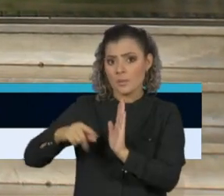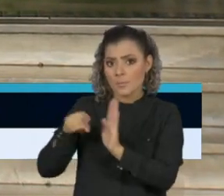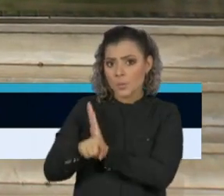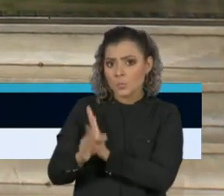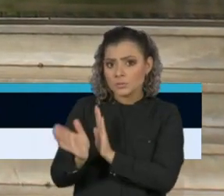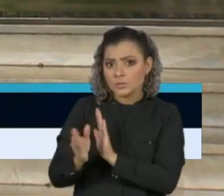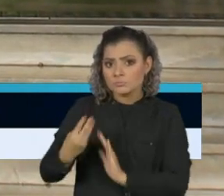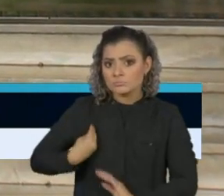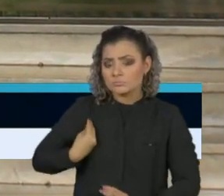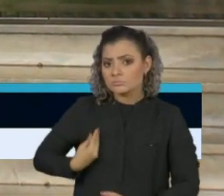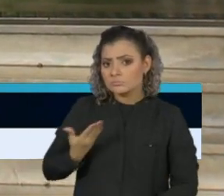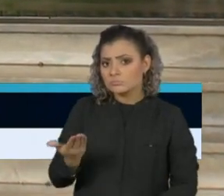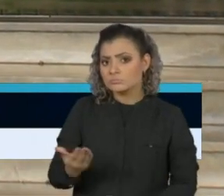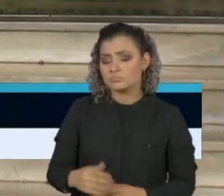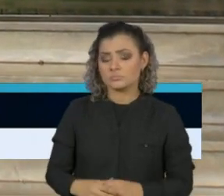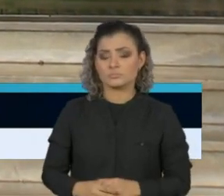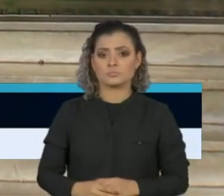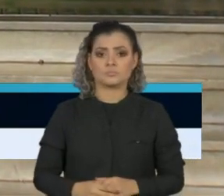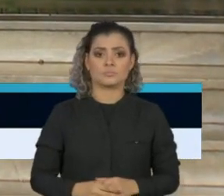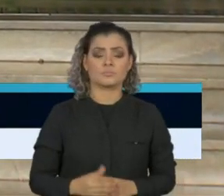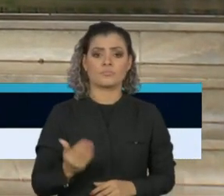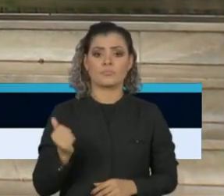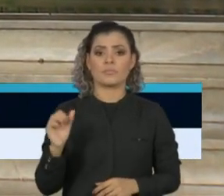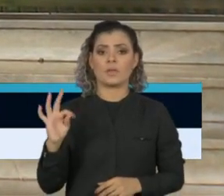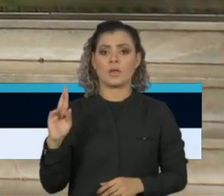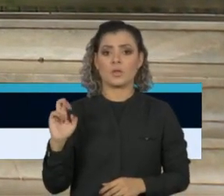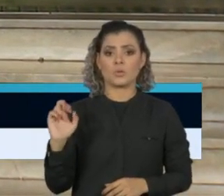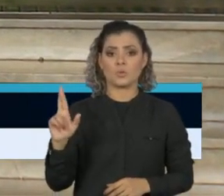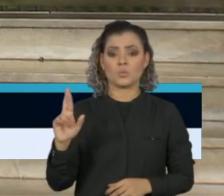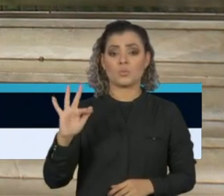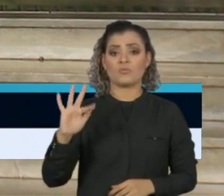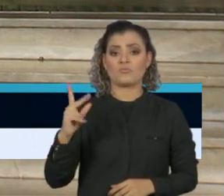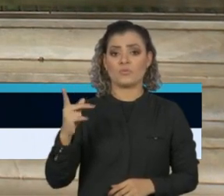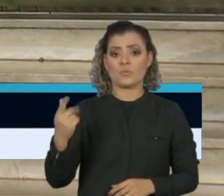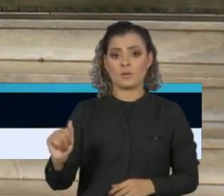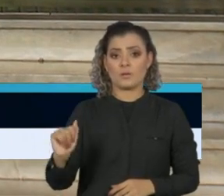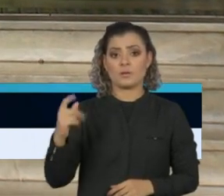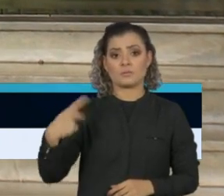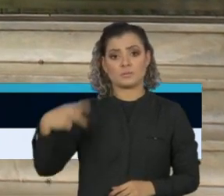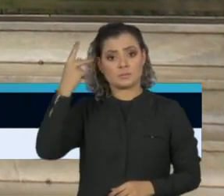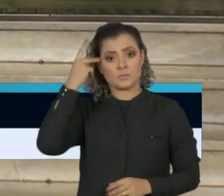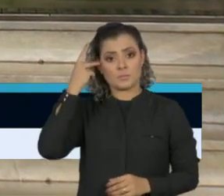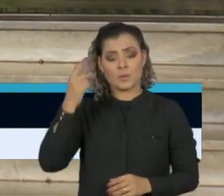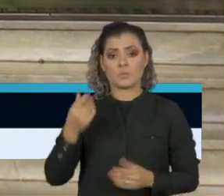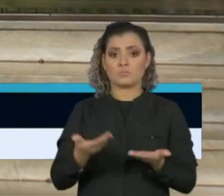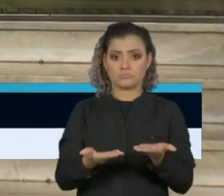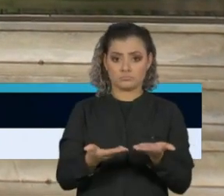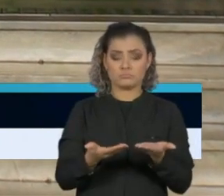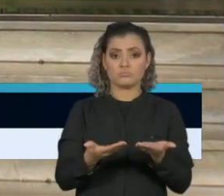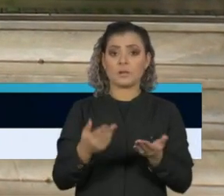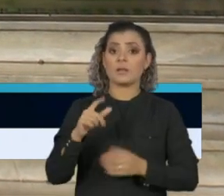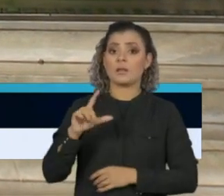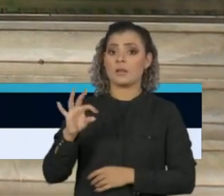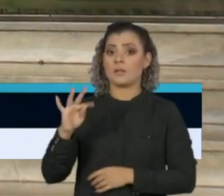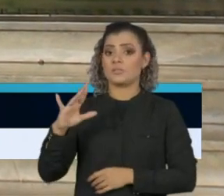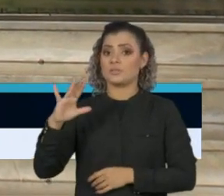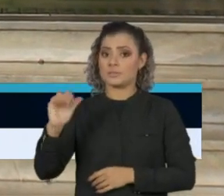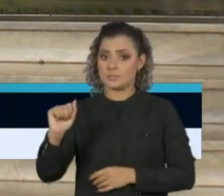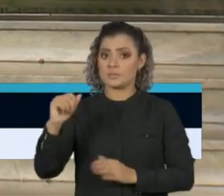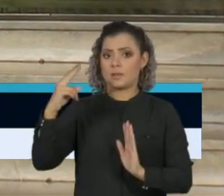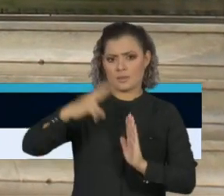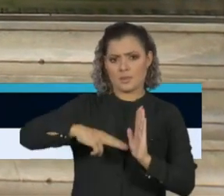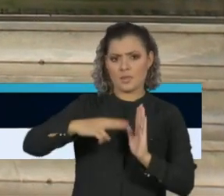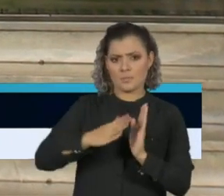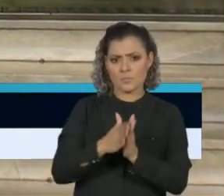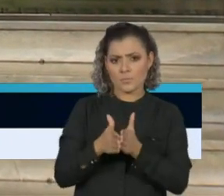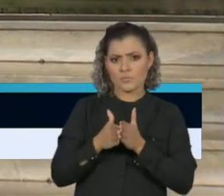pergunta do jornalista Arthur Rodrigues, da Folha de São Paulo. Vou pedir, então, a Letícia Bragaglia,